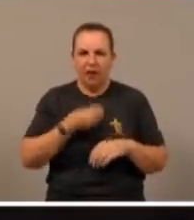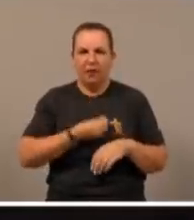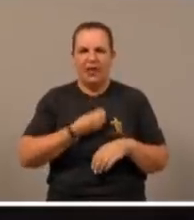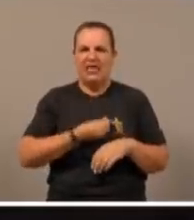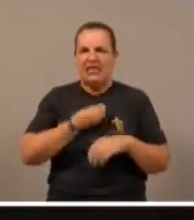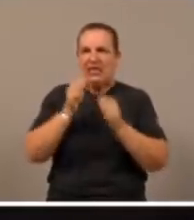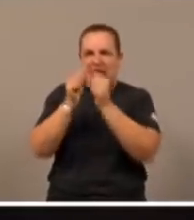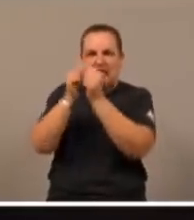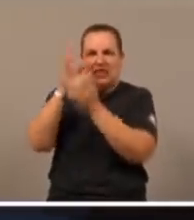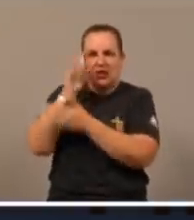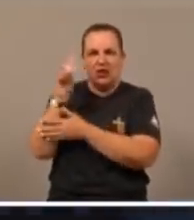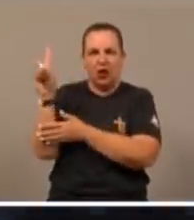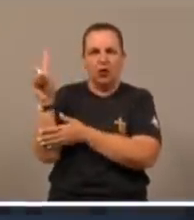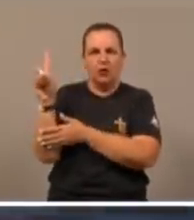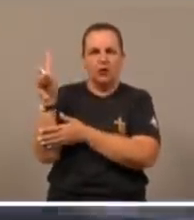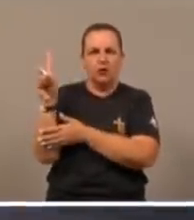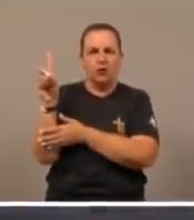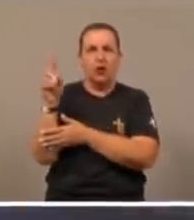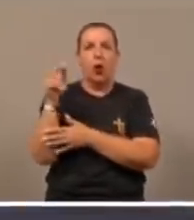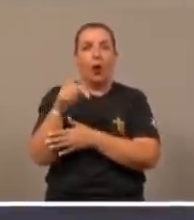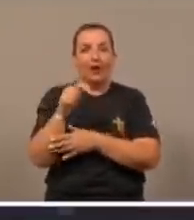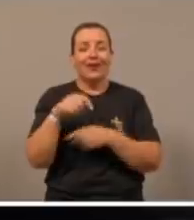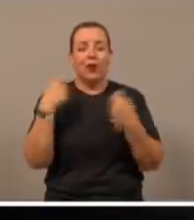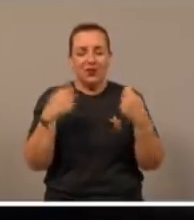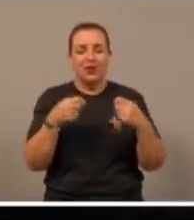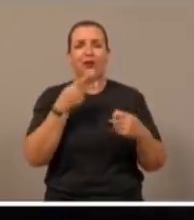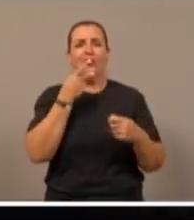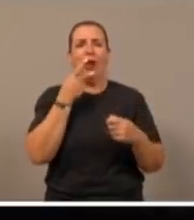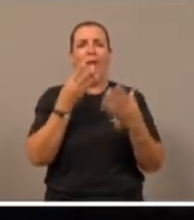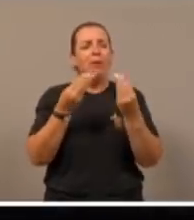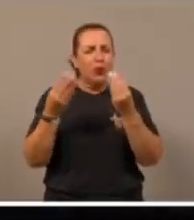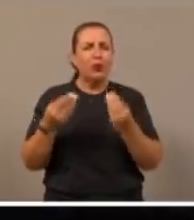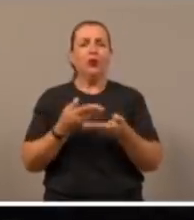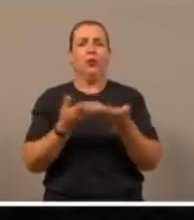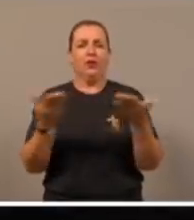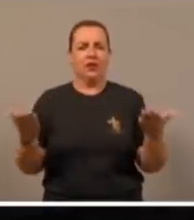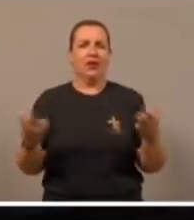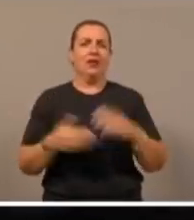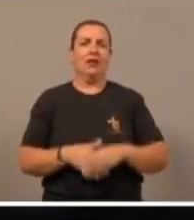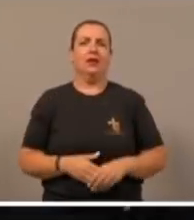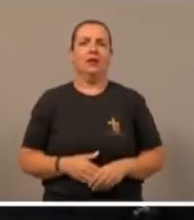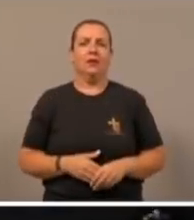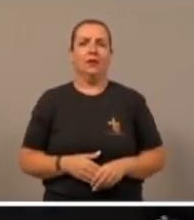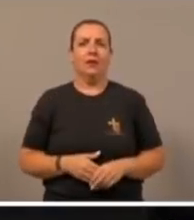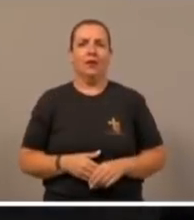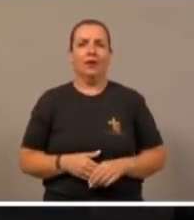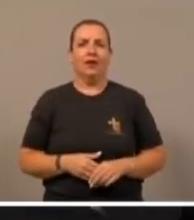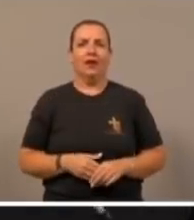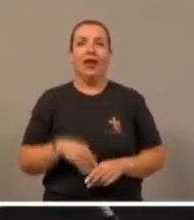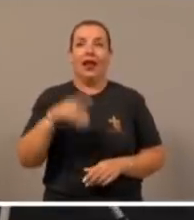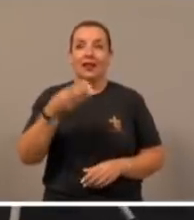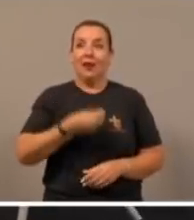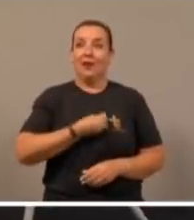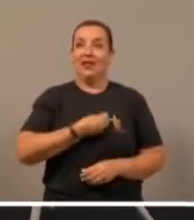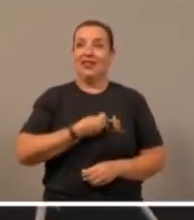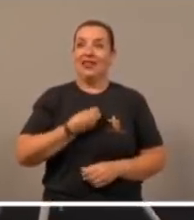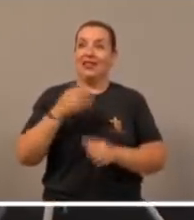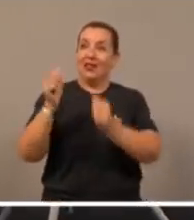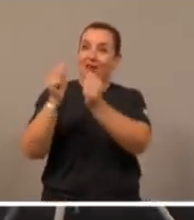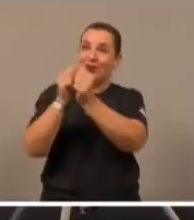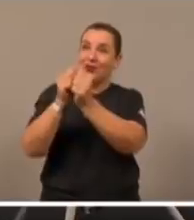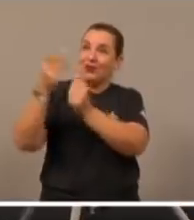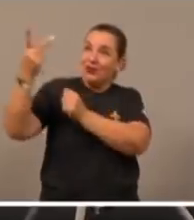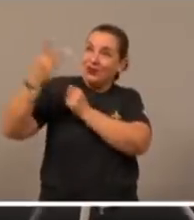é aqui o ponto que eu preciso trabalhar muito ainda, essa presença entre duas, para de novo,